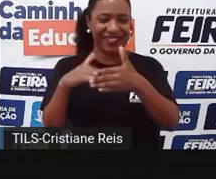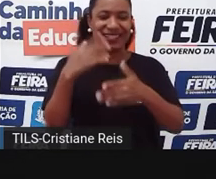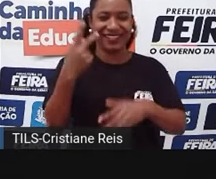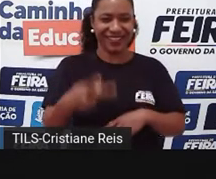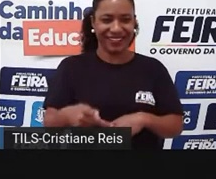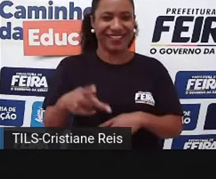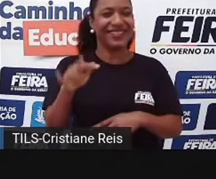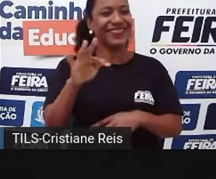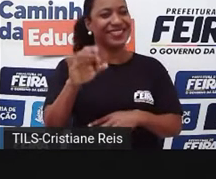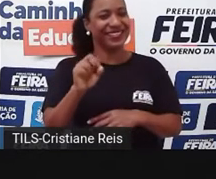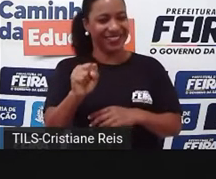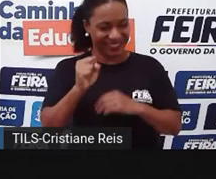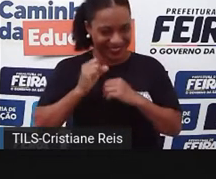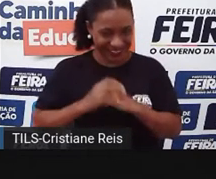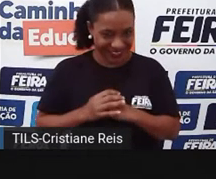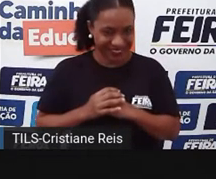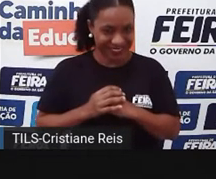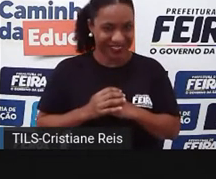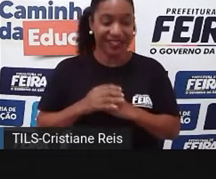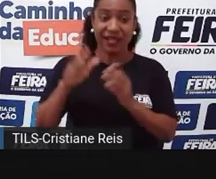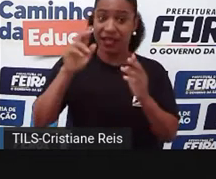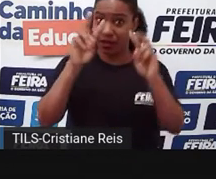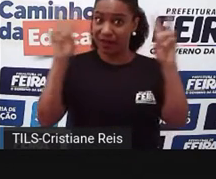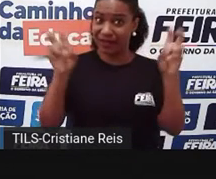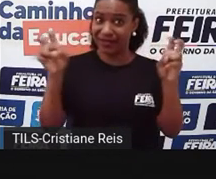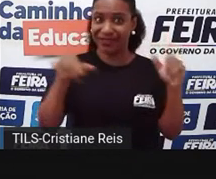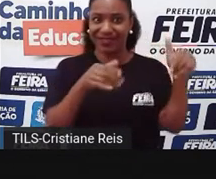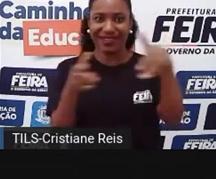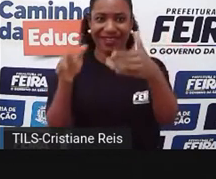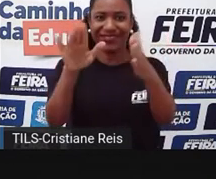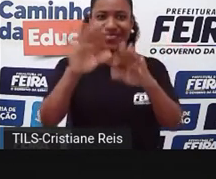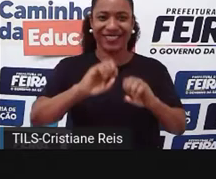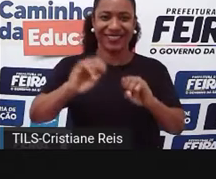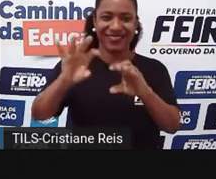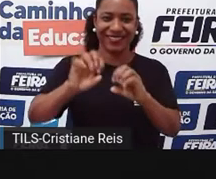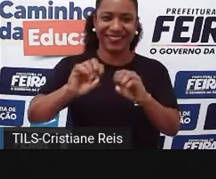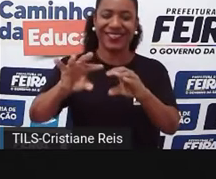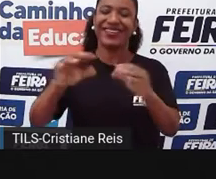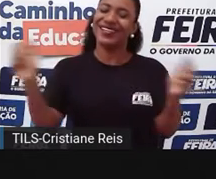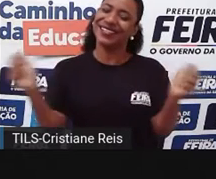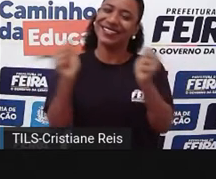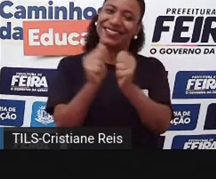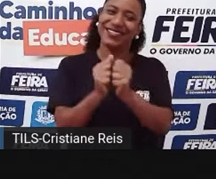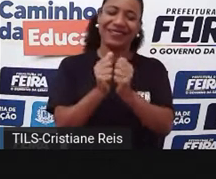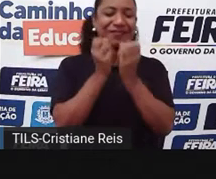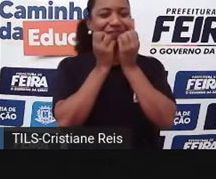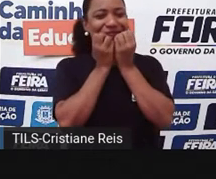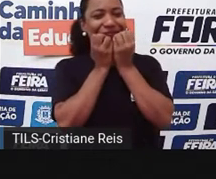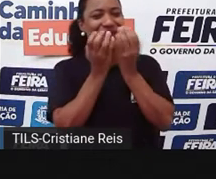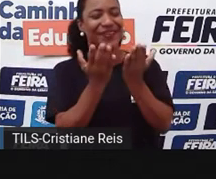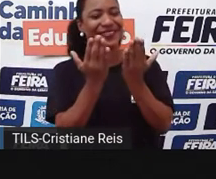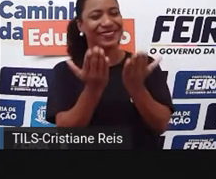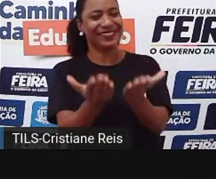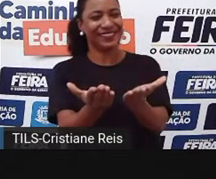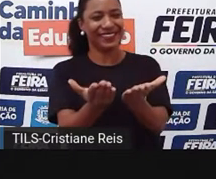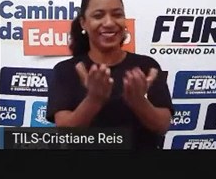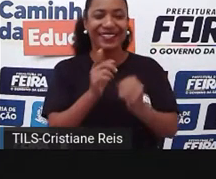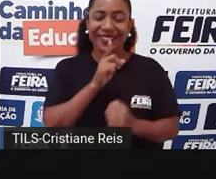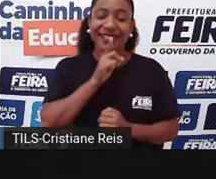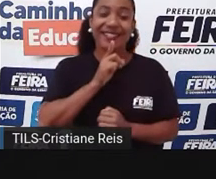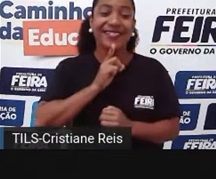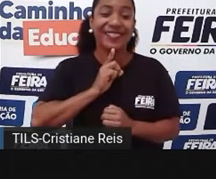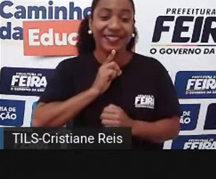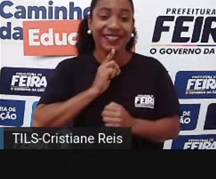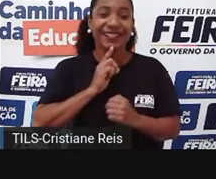a Frases Caminhos da Educação. E eu, mais uma vez, muito bem acompanhada da nossa querida Cristiane, que vai